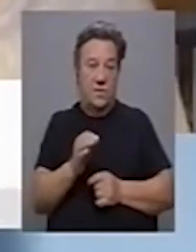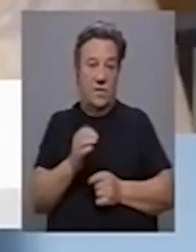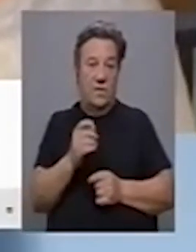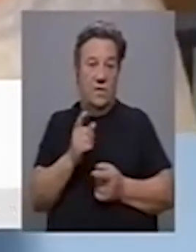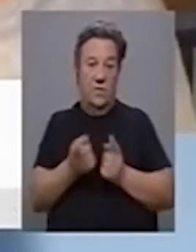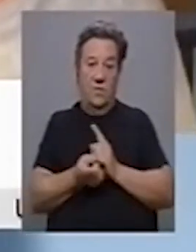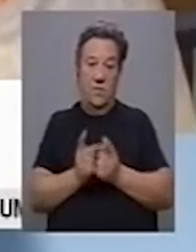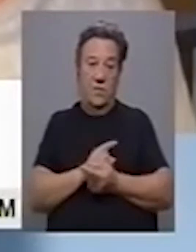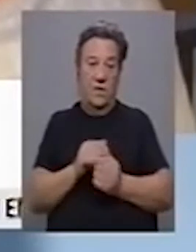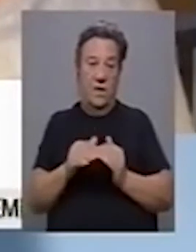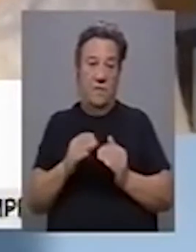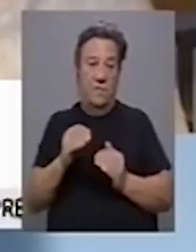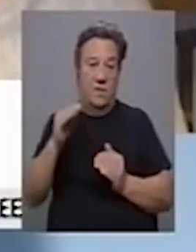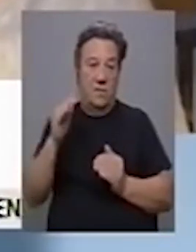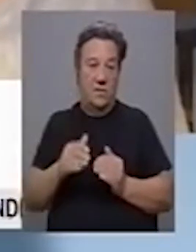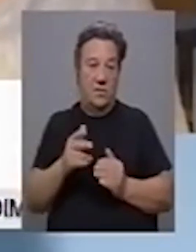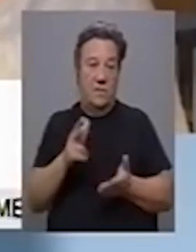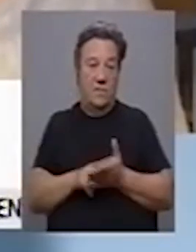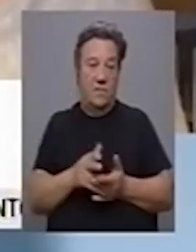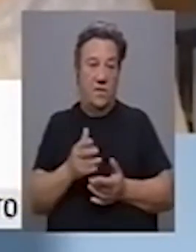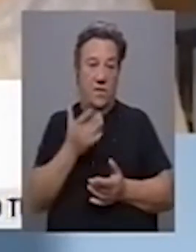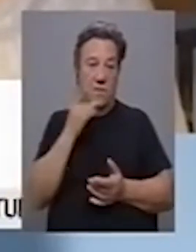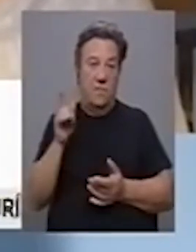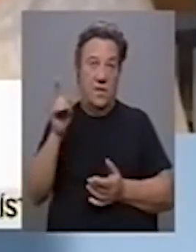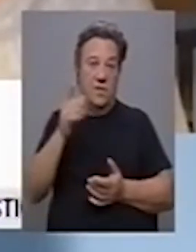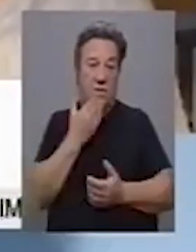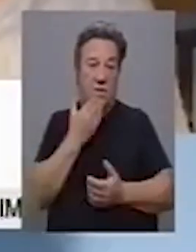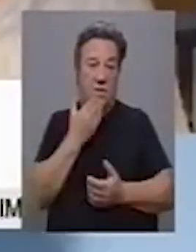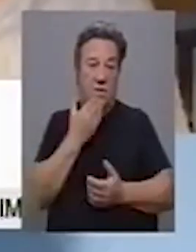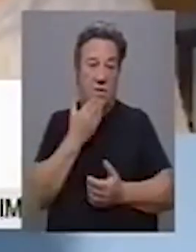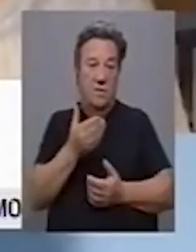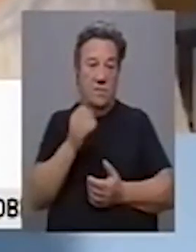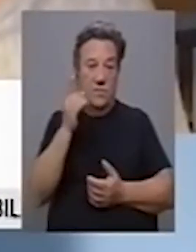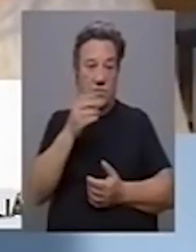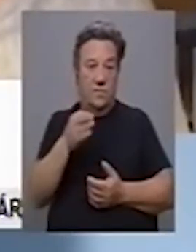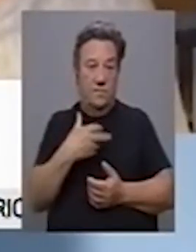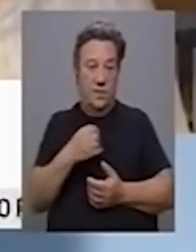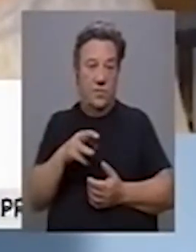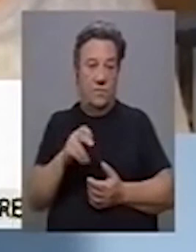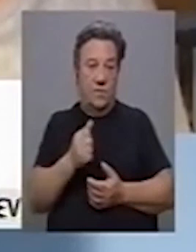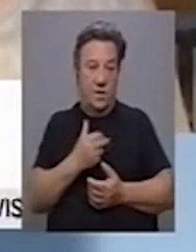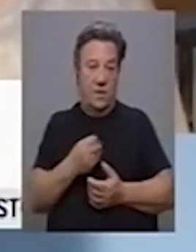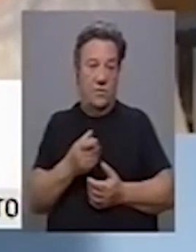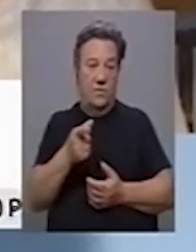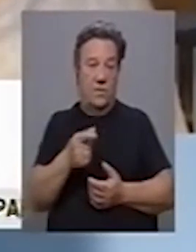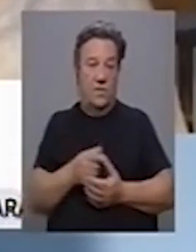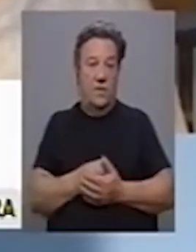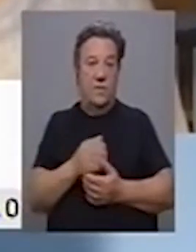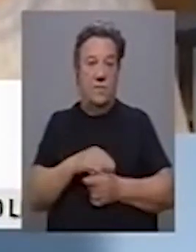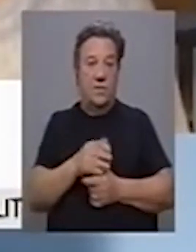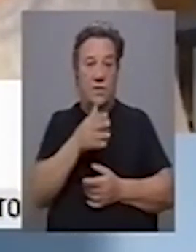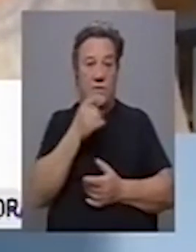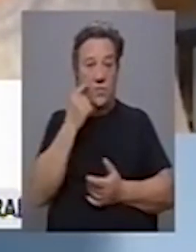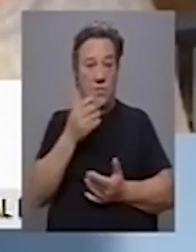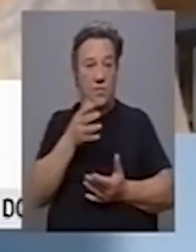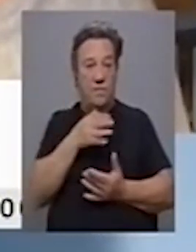contrastava com níveis muito mais baixos de aprovação em outros países. Muito obrigada, professor Pedro Morgato, pelos conhecimentos que